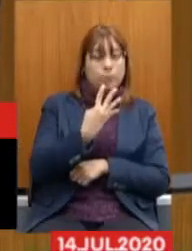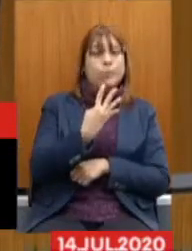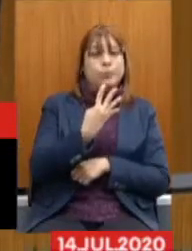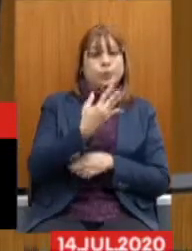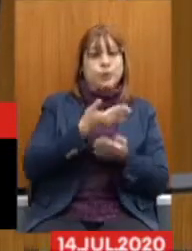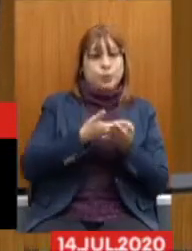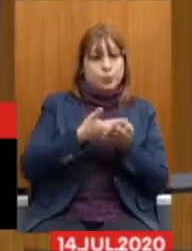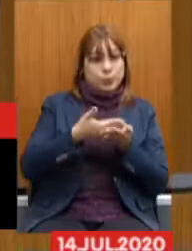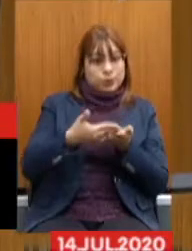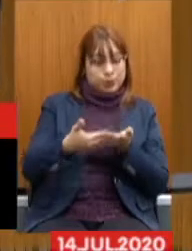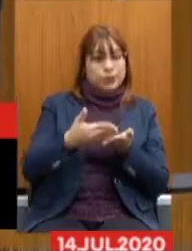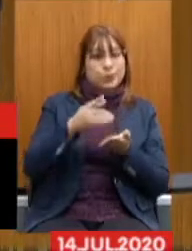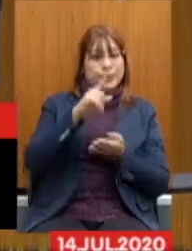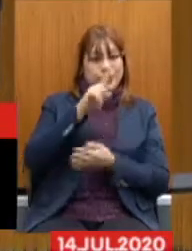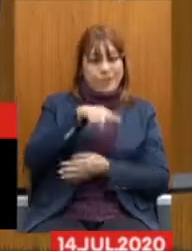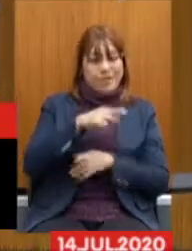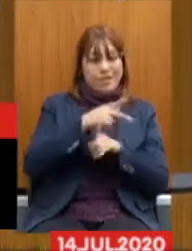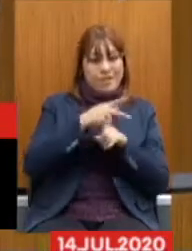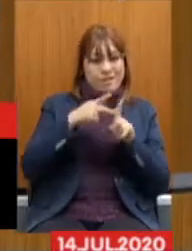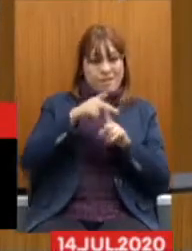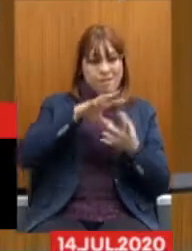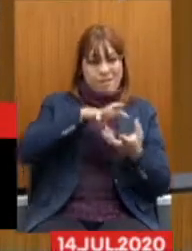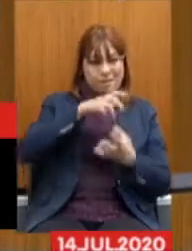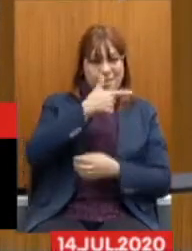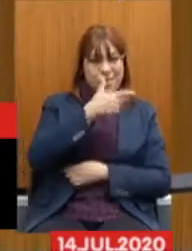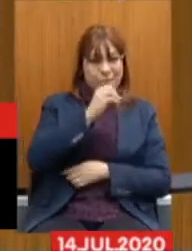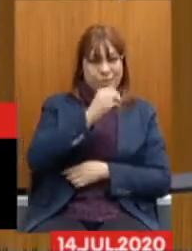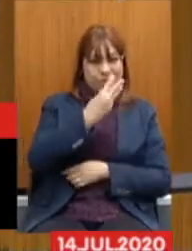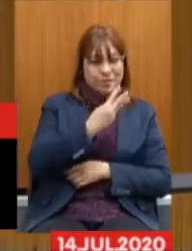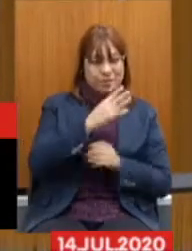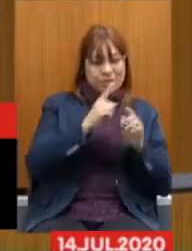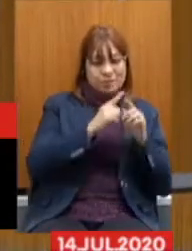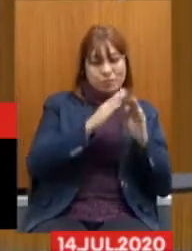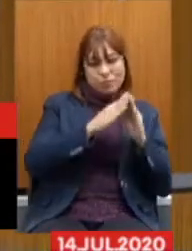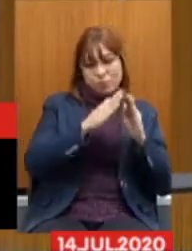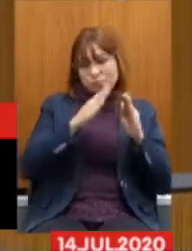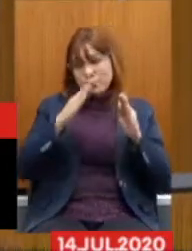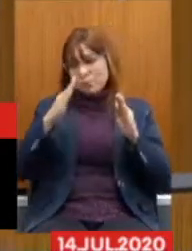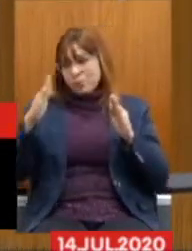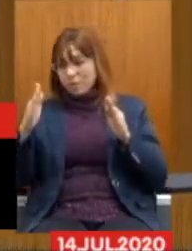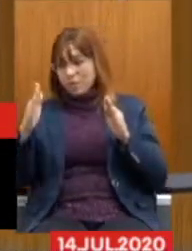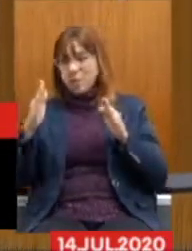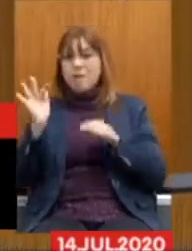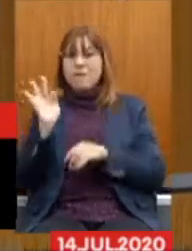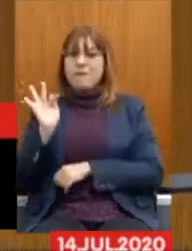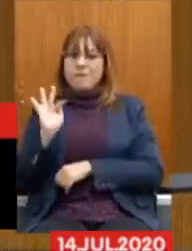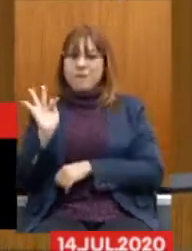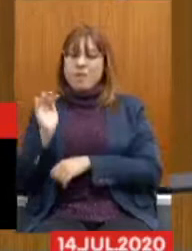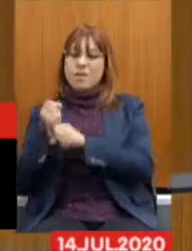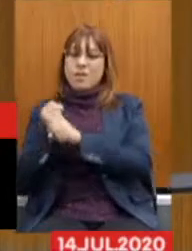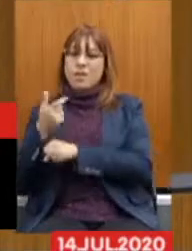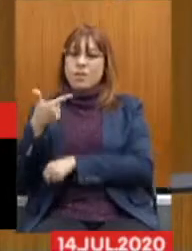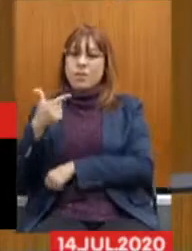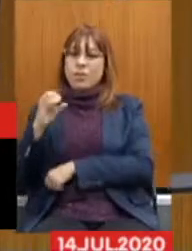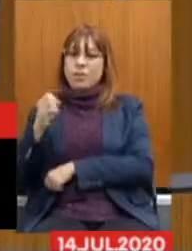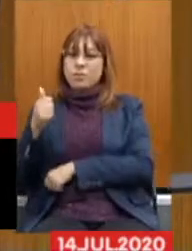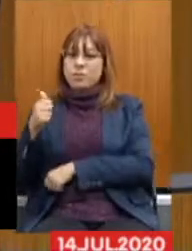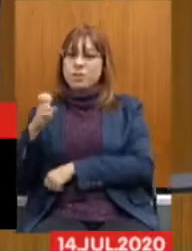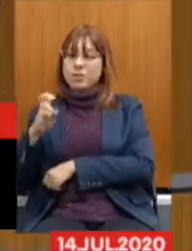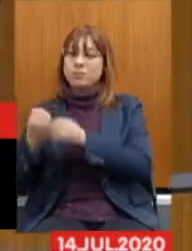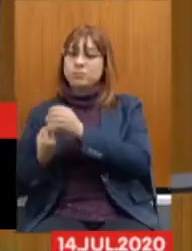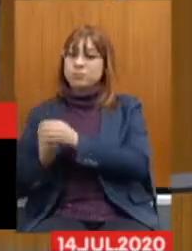Previdência de 2003, e fevereiro de 2015, quando foi instituída